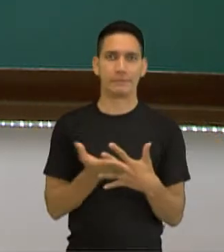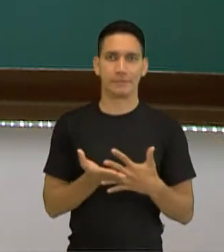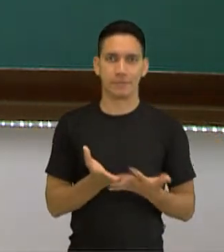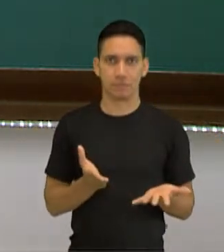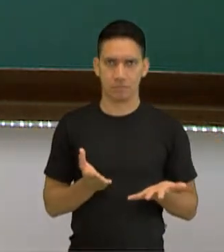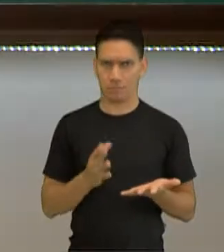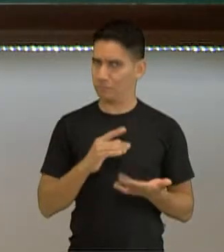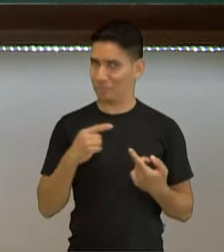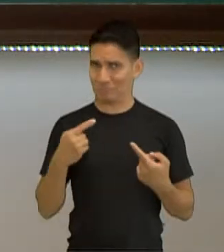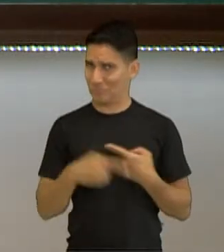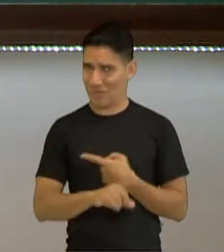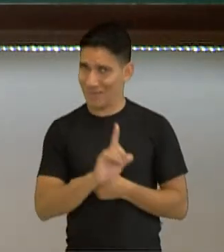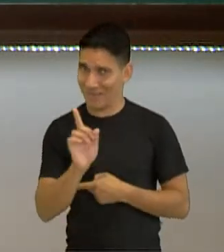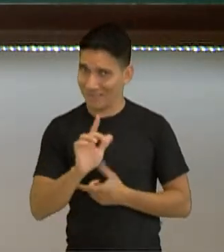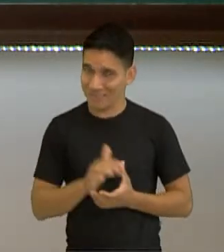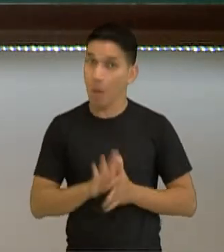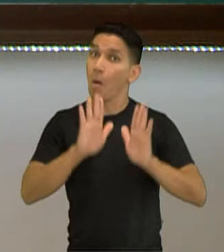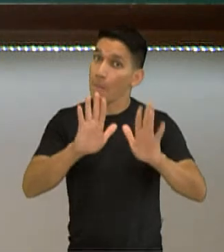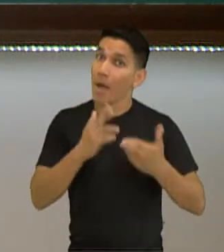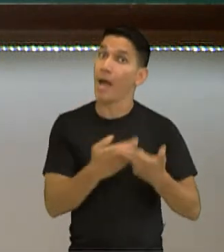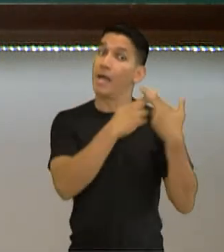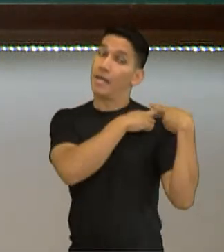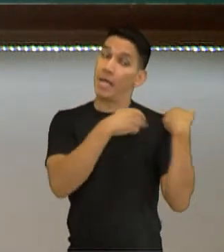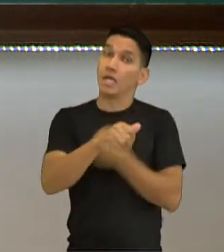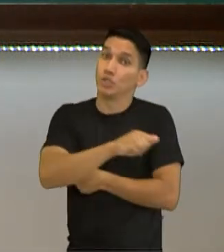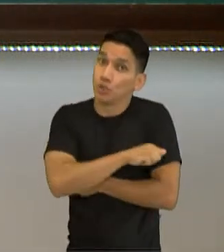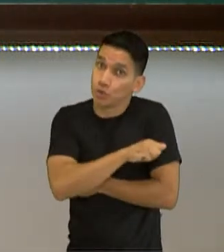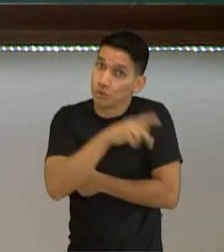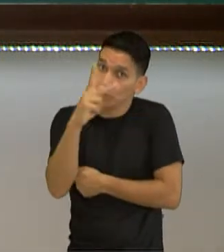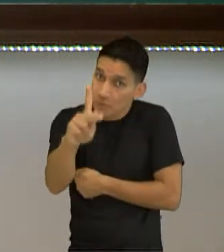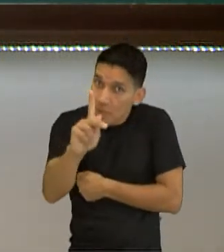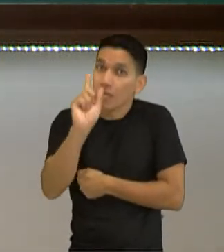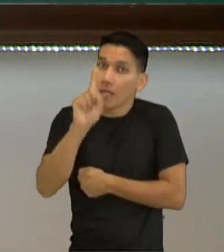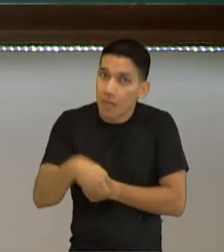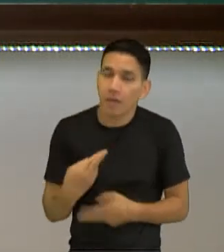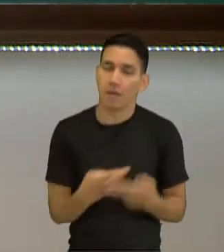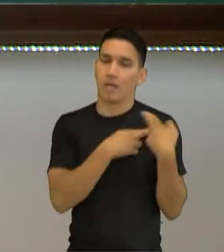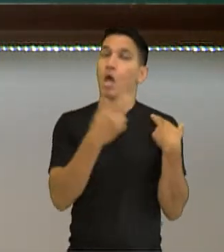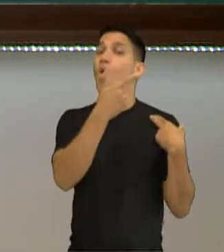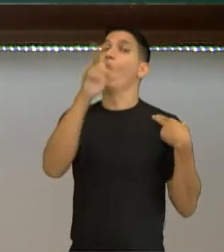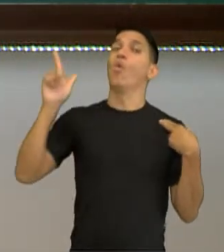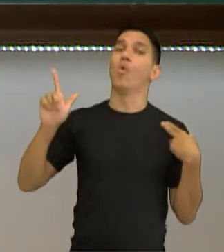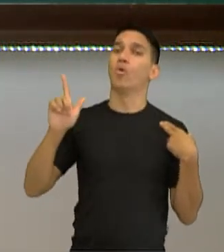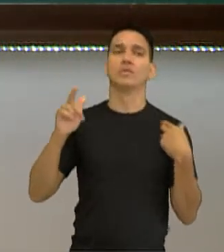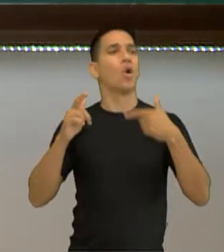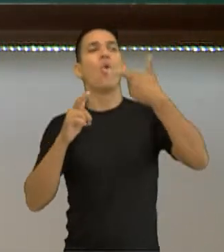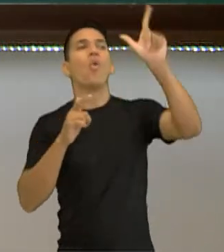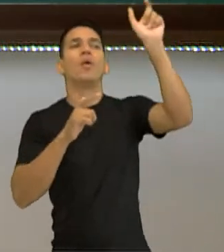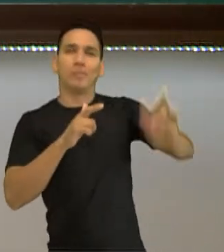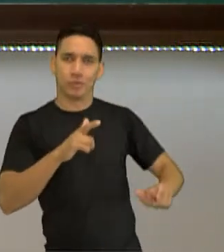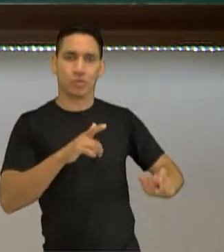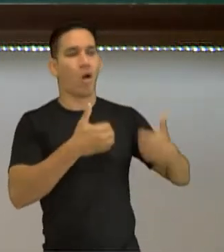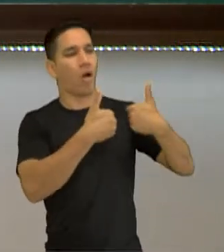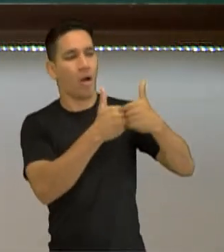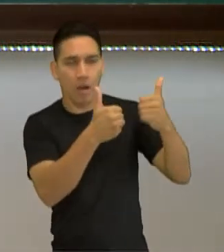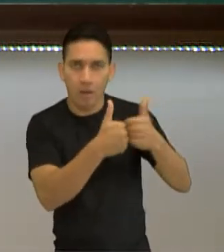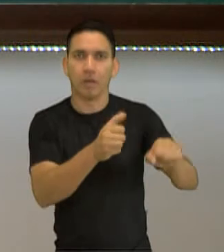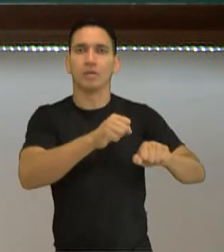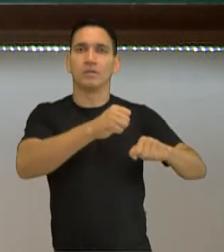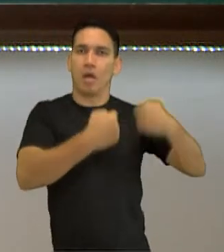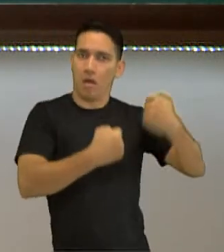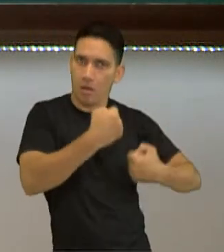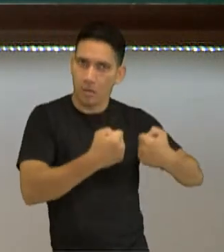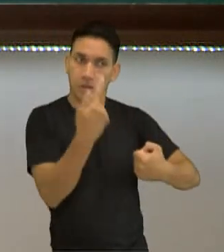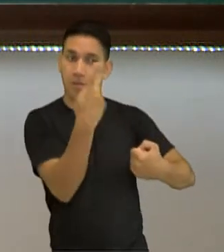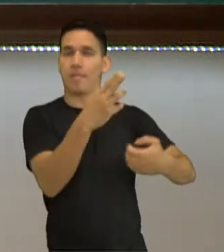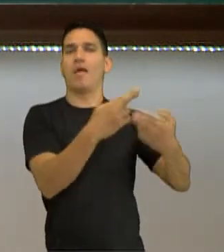Mas você tem responsabilidades enquanto estudante. Enquanto o responsável pelo ônibus escolar vai dirigir o ônibus, a cozinheira